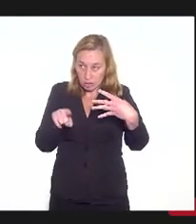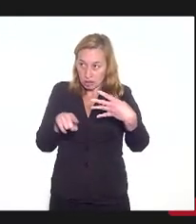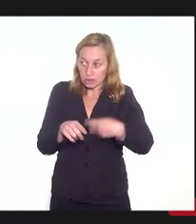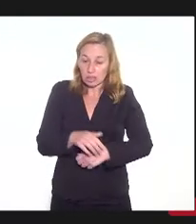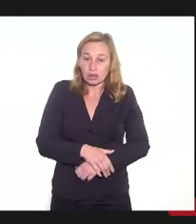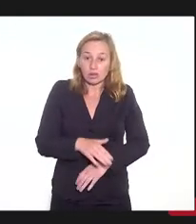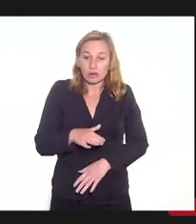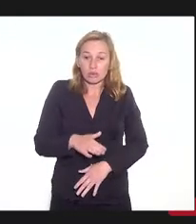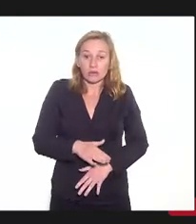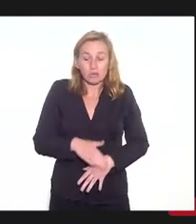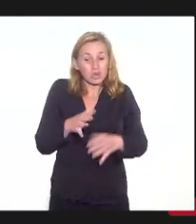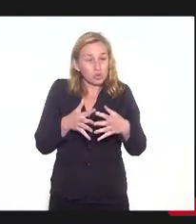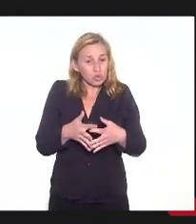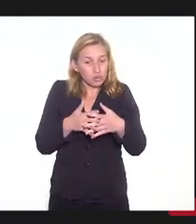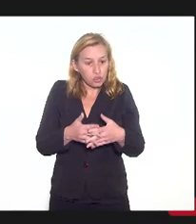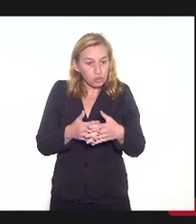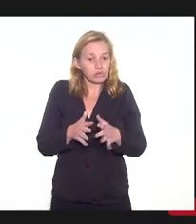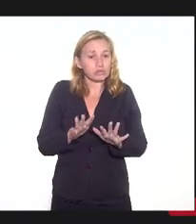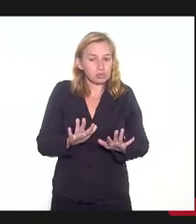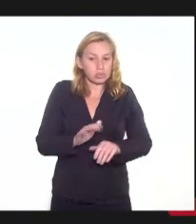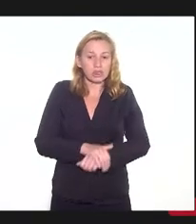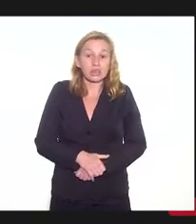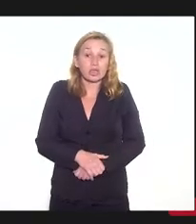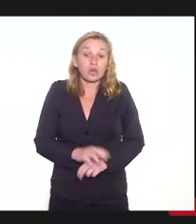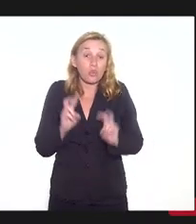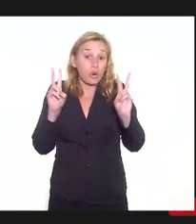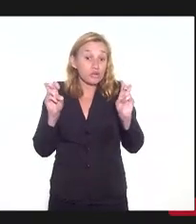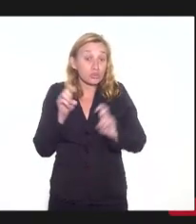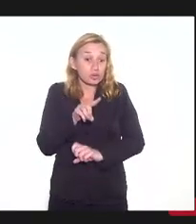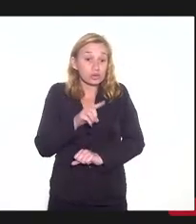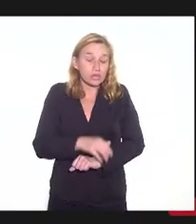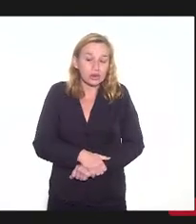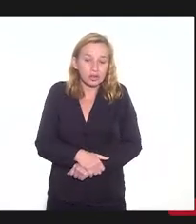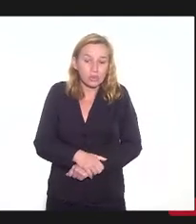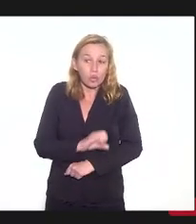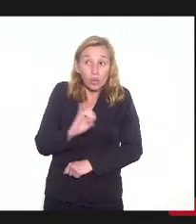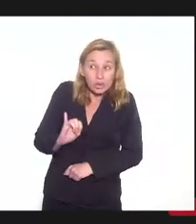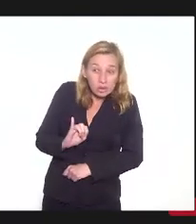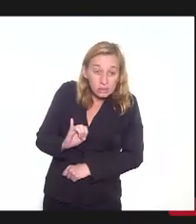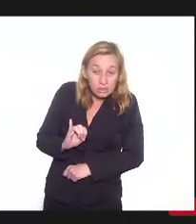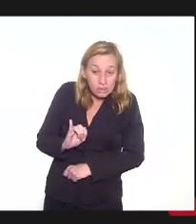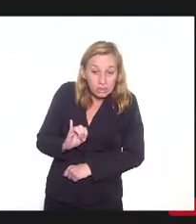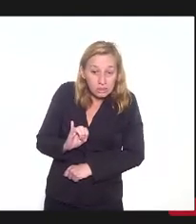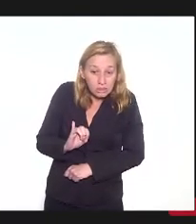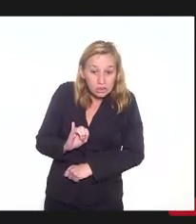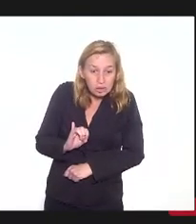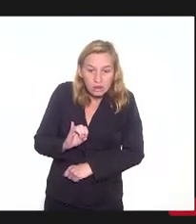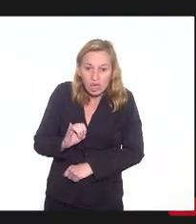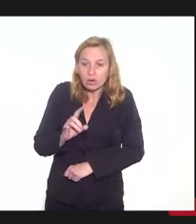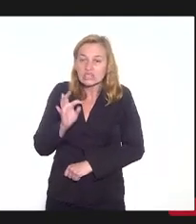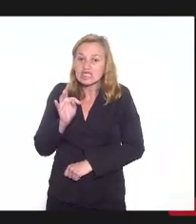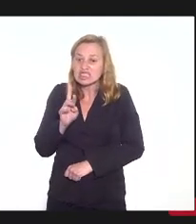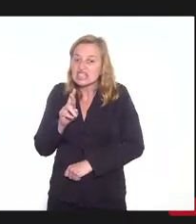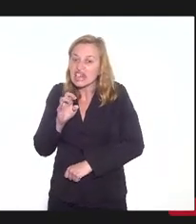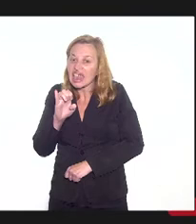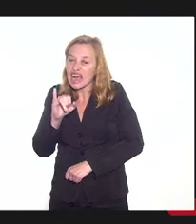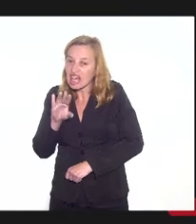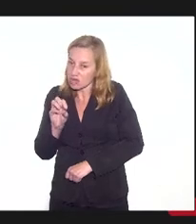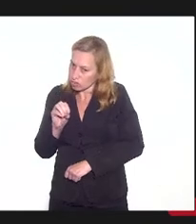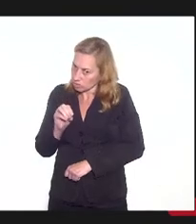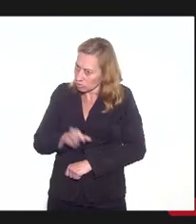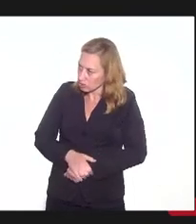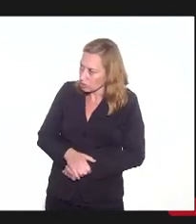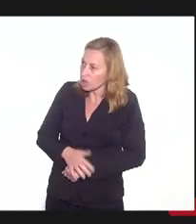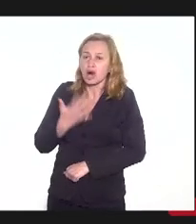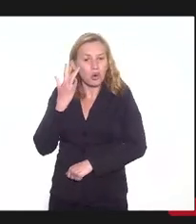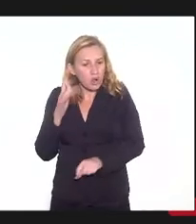mais complexo talvez seja a questão da... Oi? A complexo é o treino. Mas